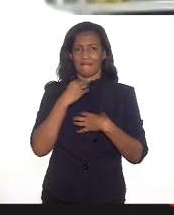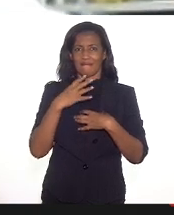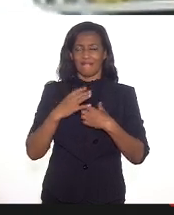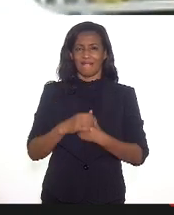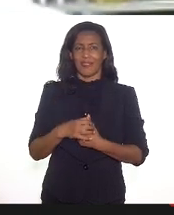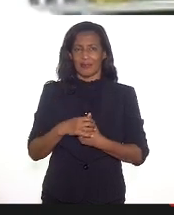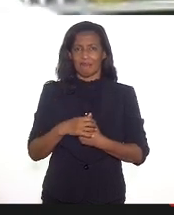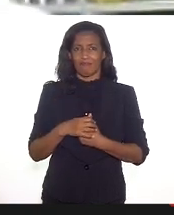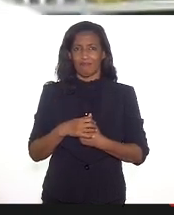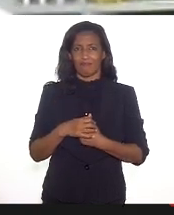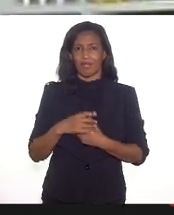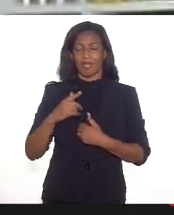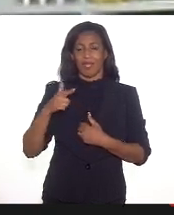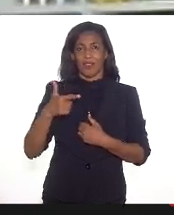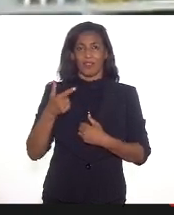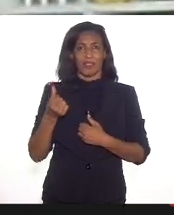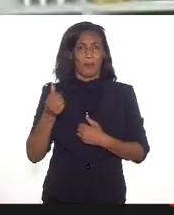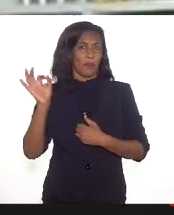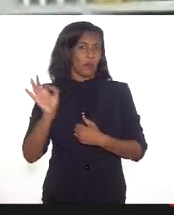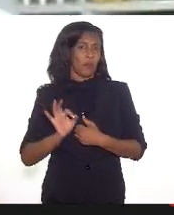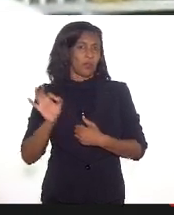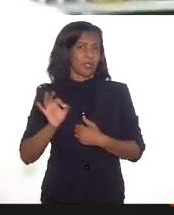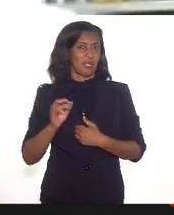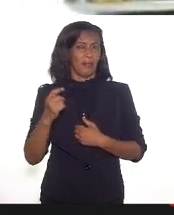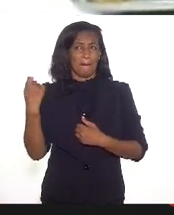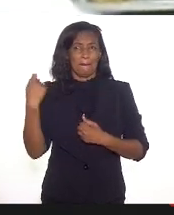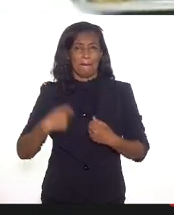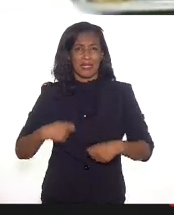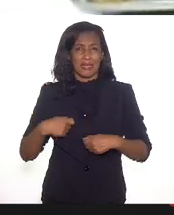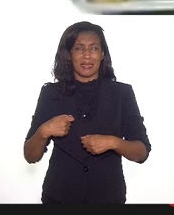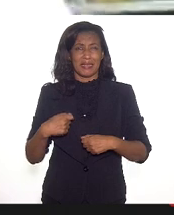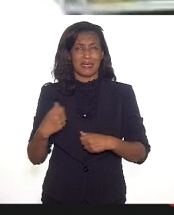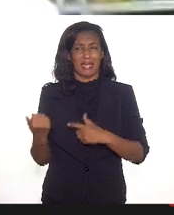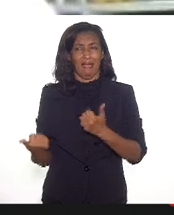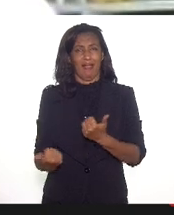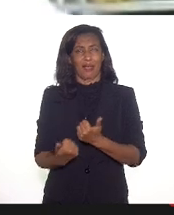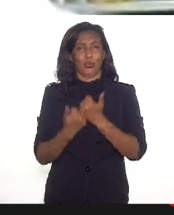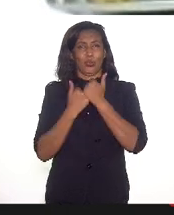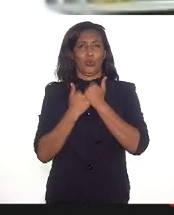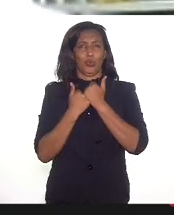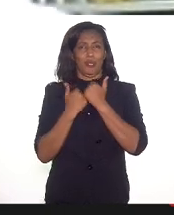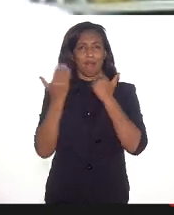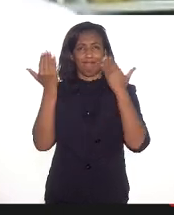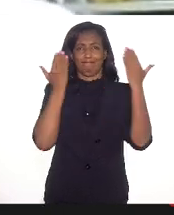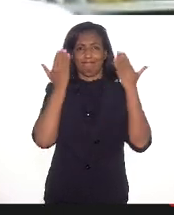apontam que precisam de apoio psicológico, apontam de trabalhadores de museus.